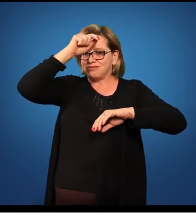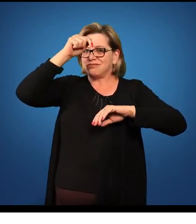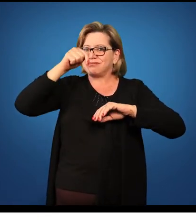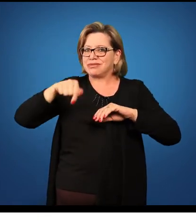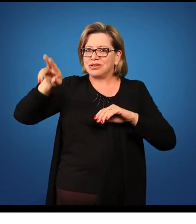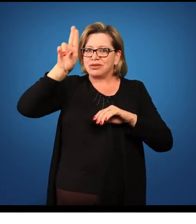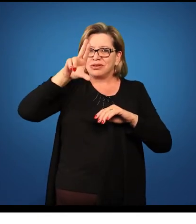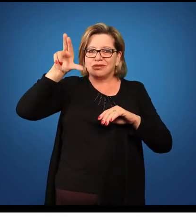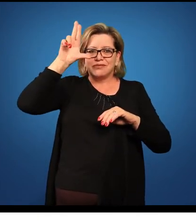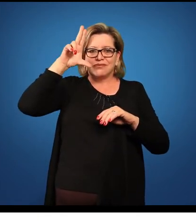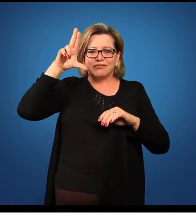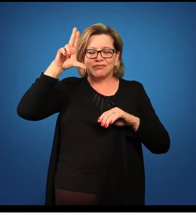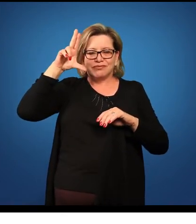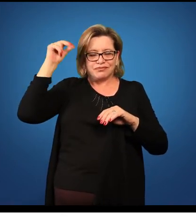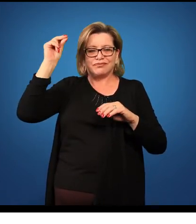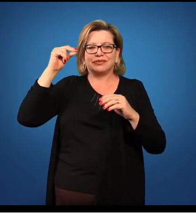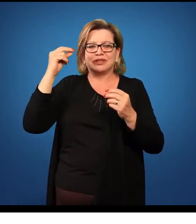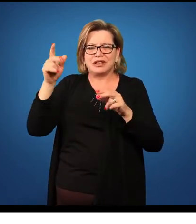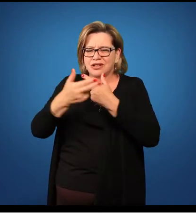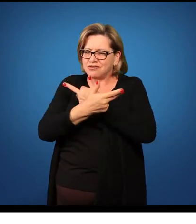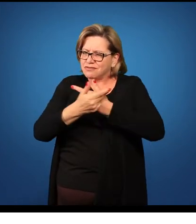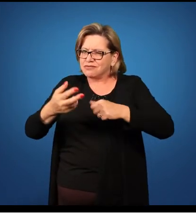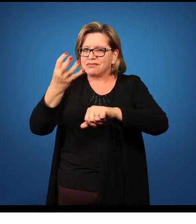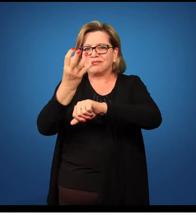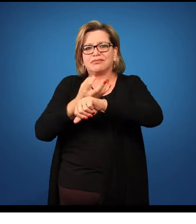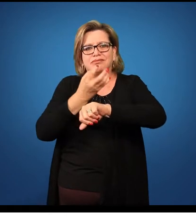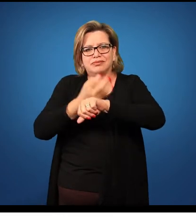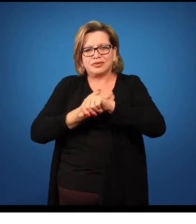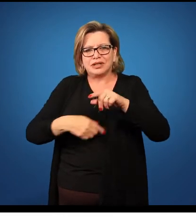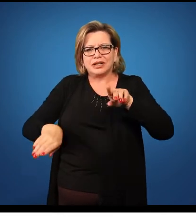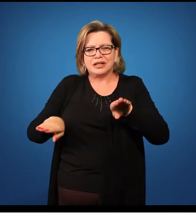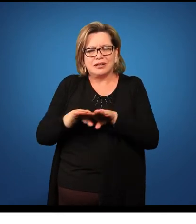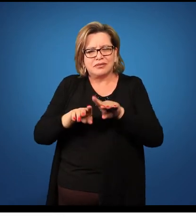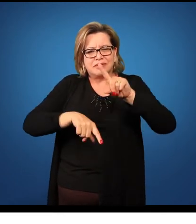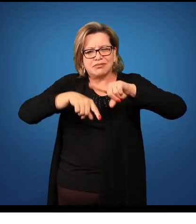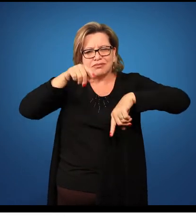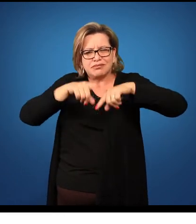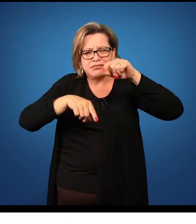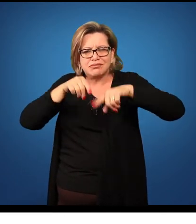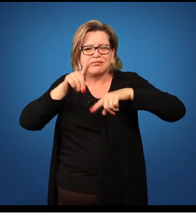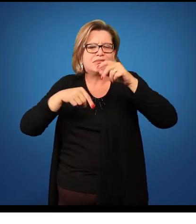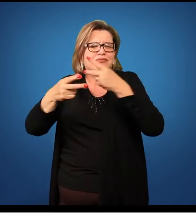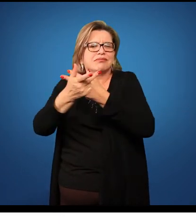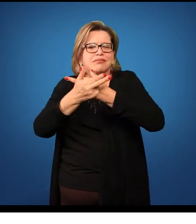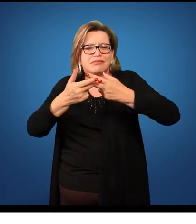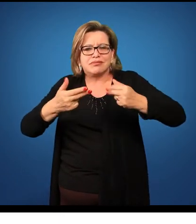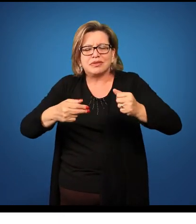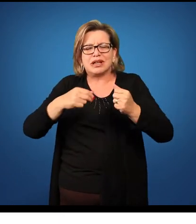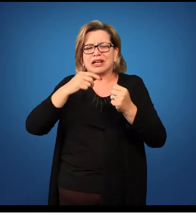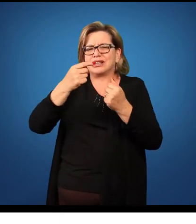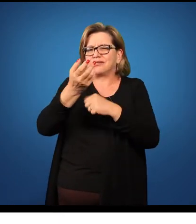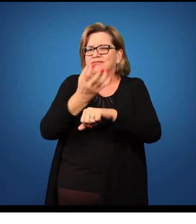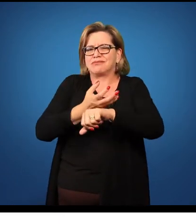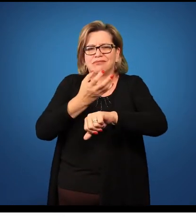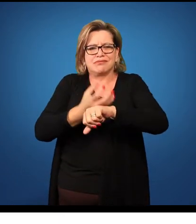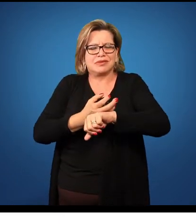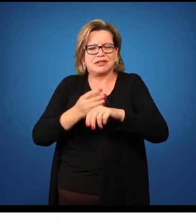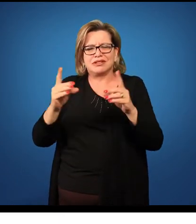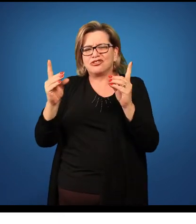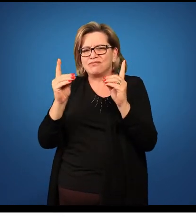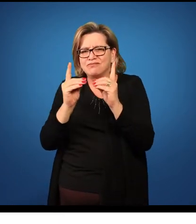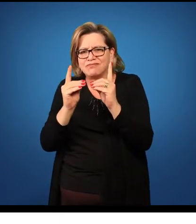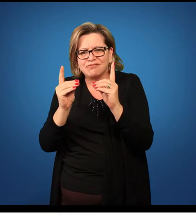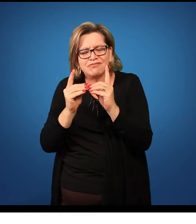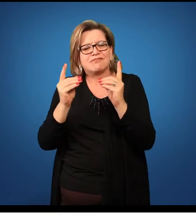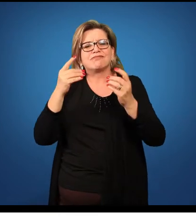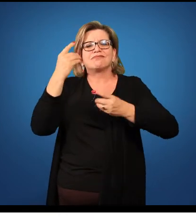curso, nas disciplinas, nas diversas disciplinas, como a instrumentação de ensino I e II, como a didática e